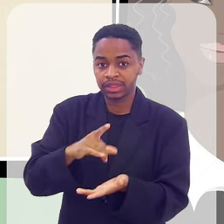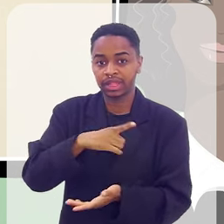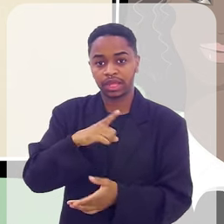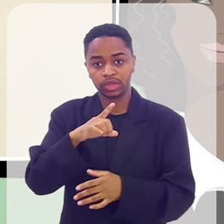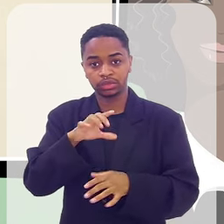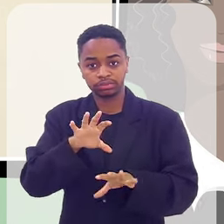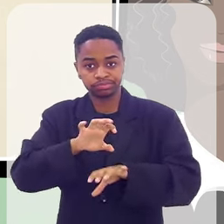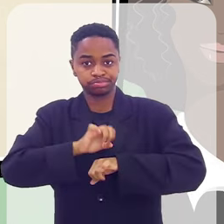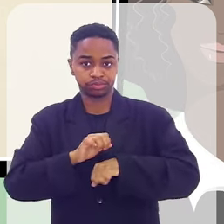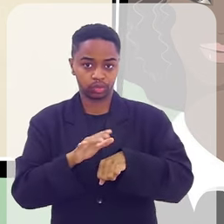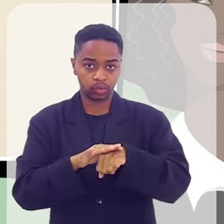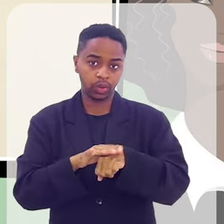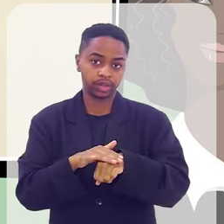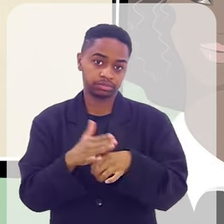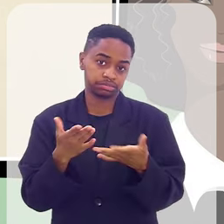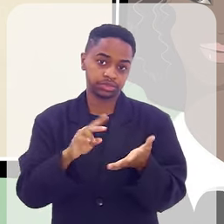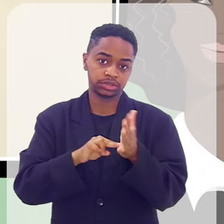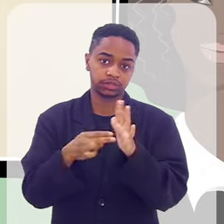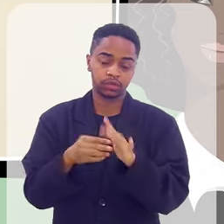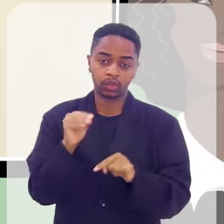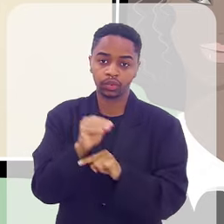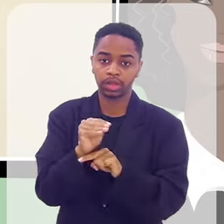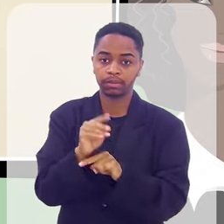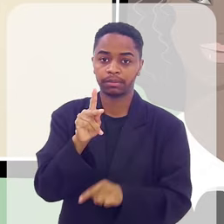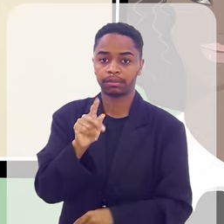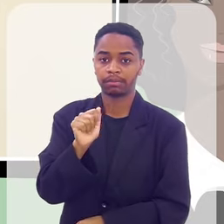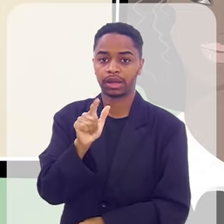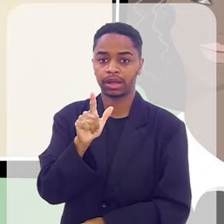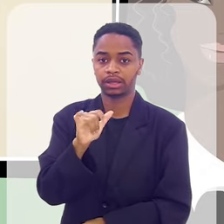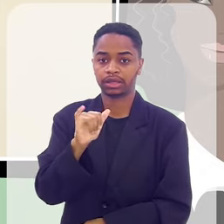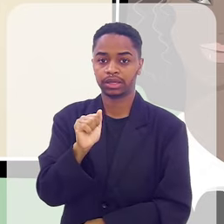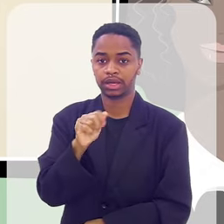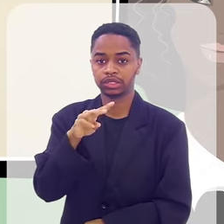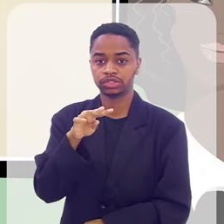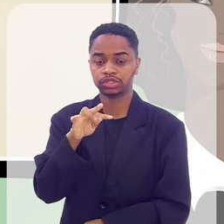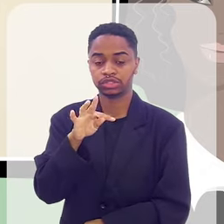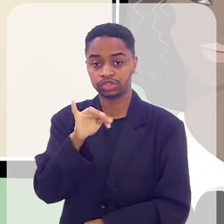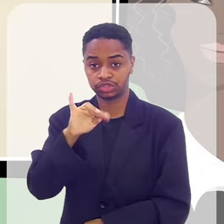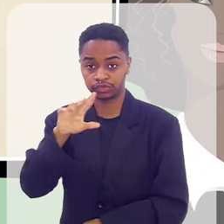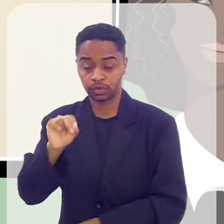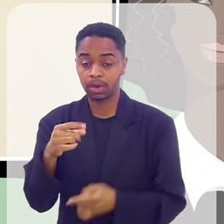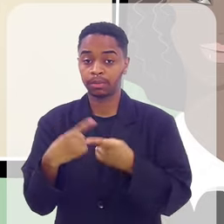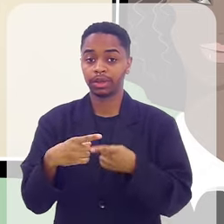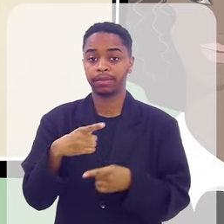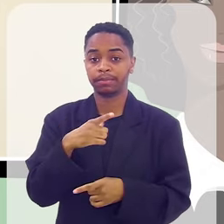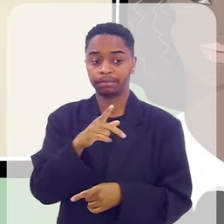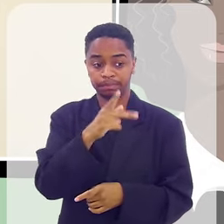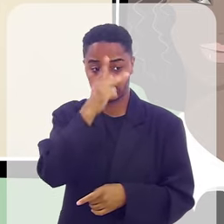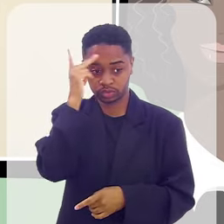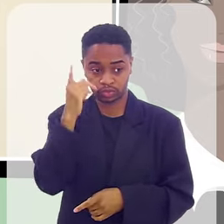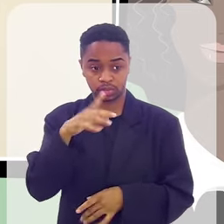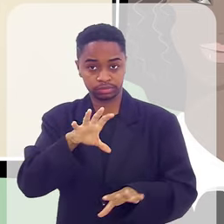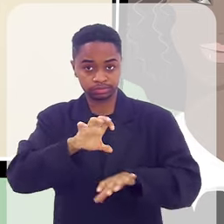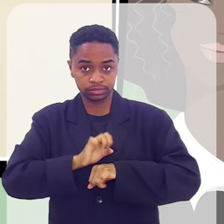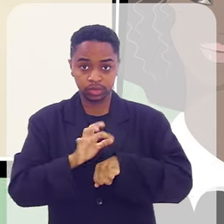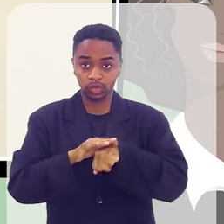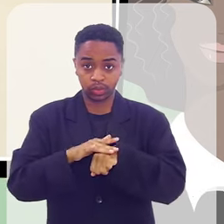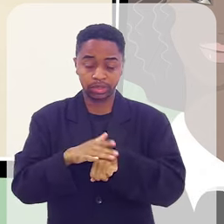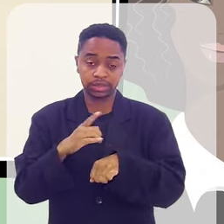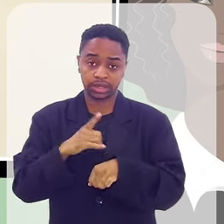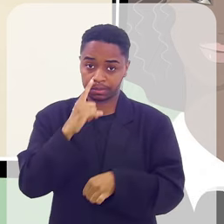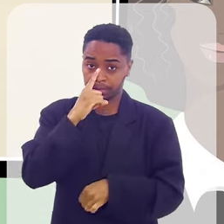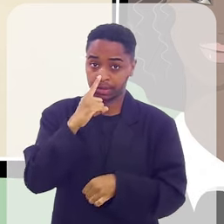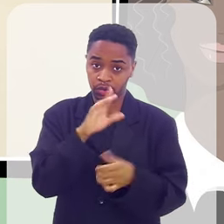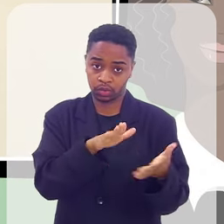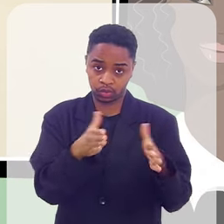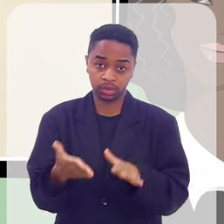de fato, né? E isso é o cuidado paliativo. Pessoas que têm uma doença que ameaça a vida, como o Alexandre